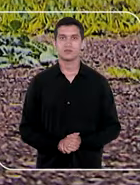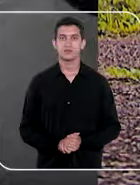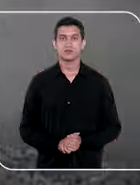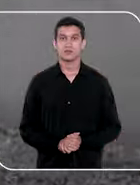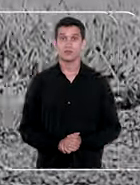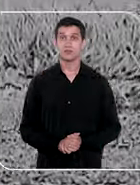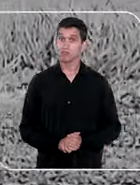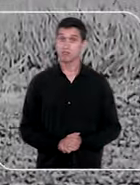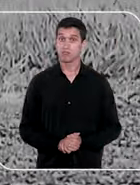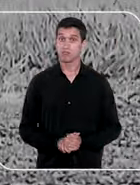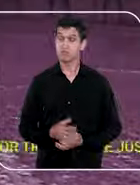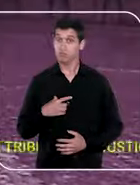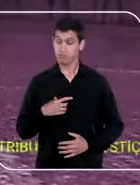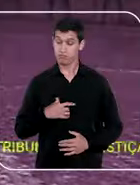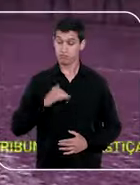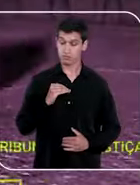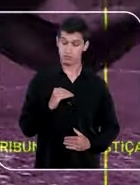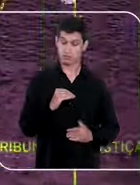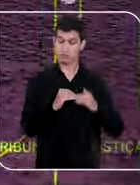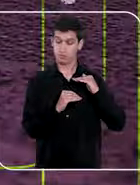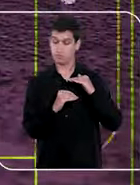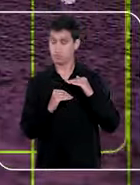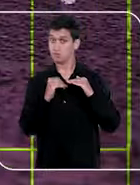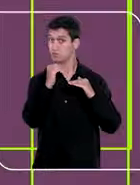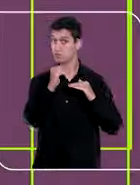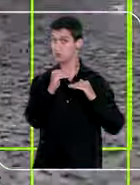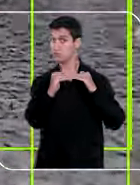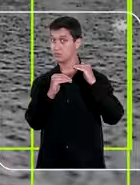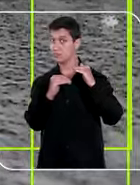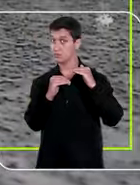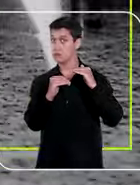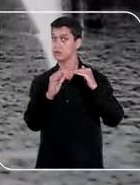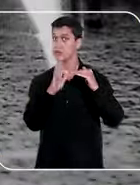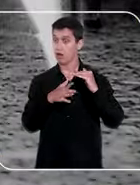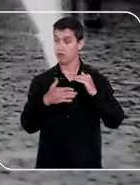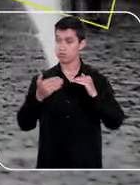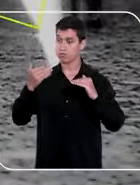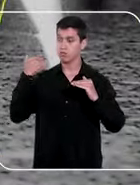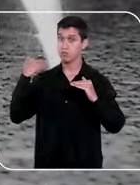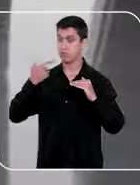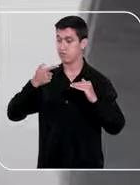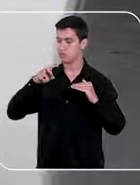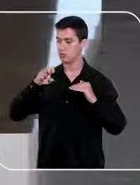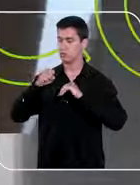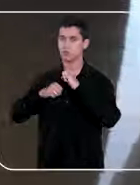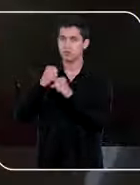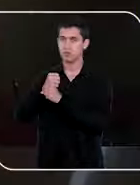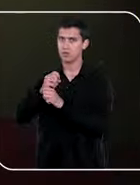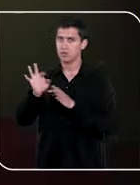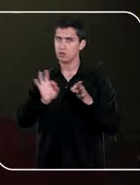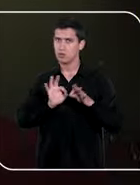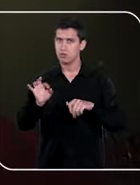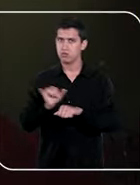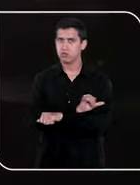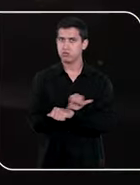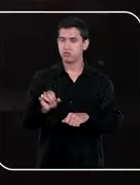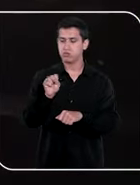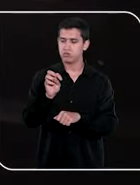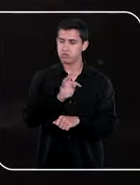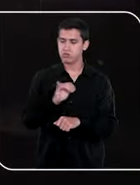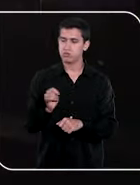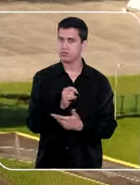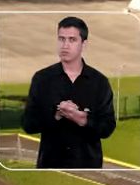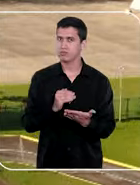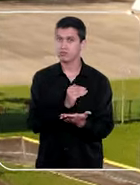Um passo de cada vez. Foi assim há 25 anos que o planejamento estratégico do STJ